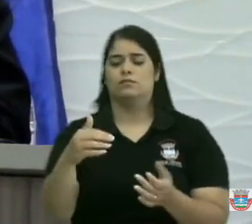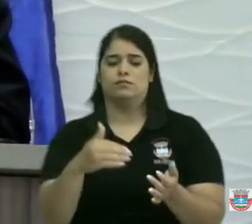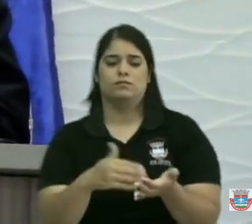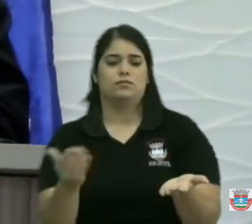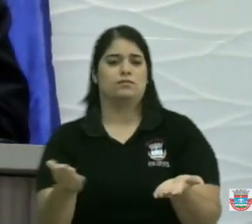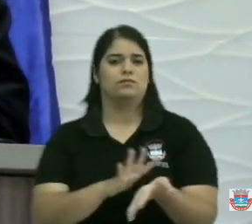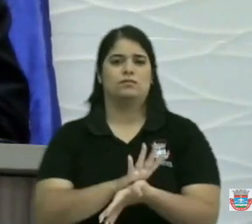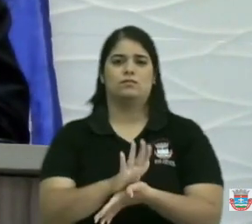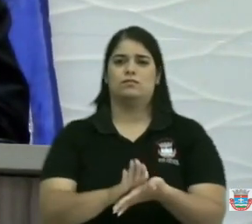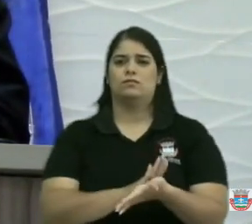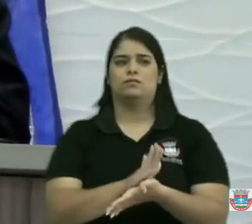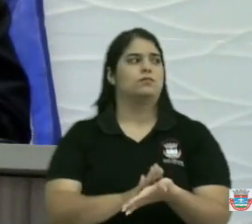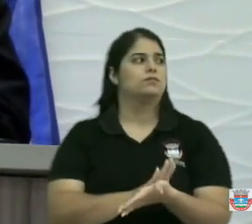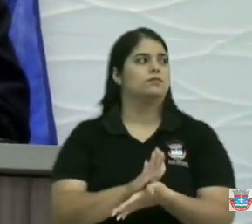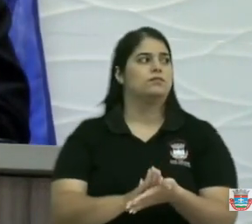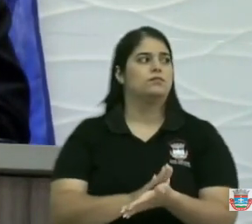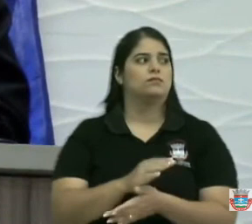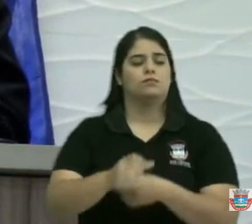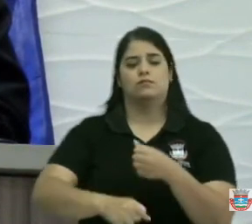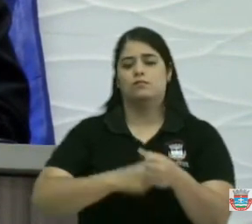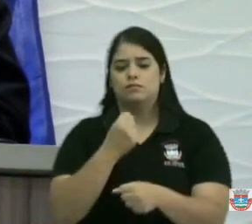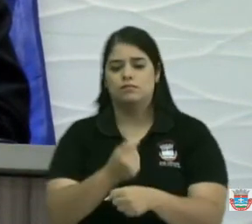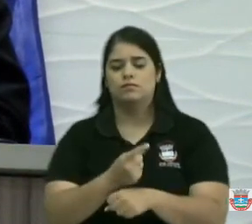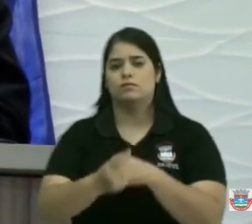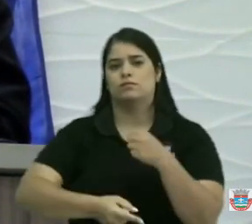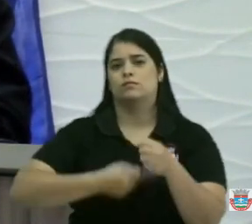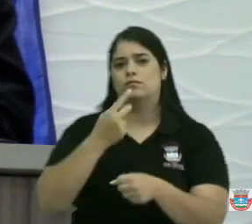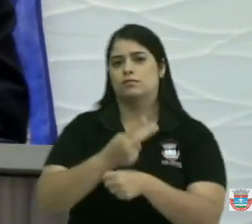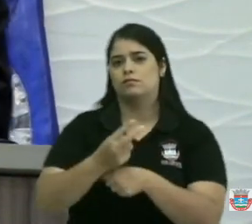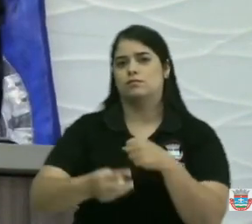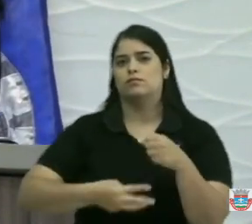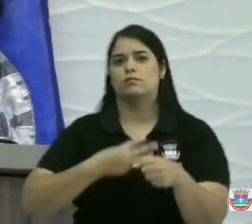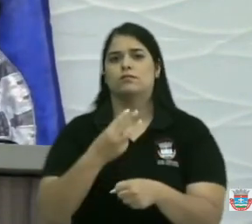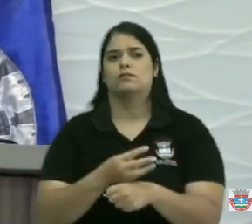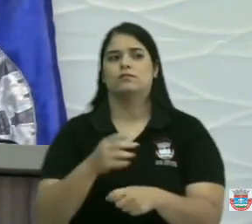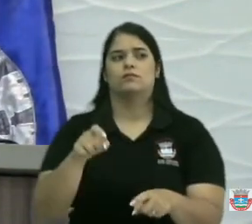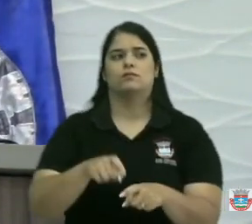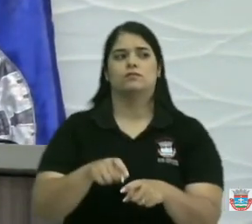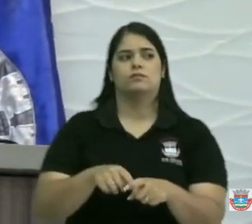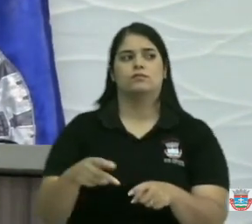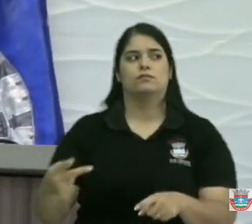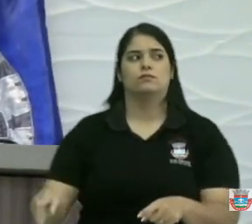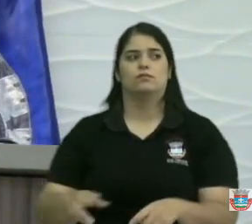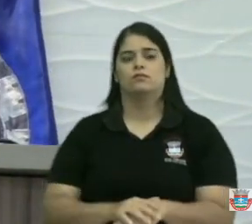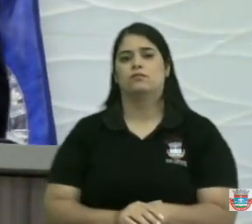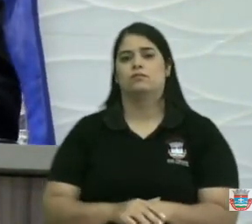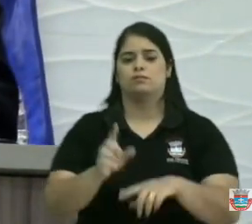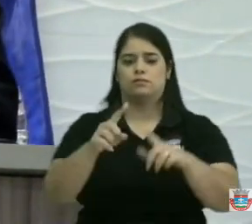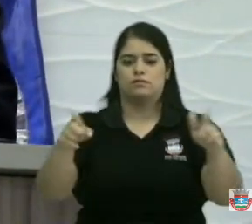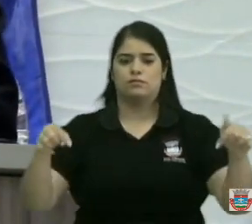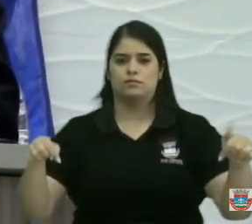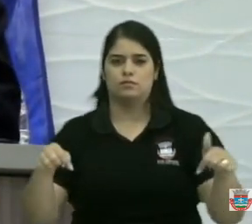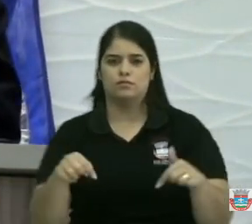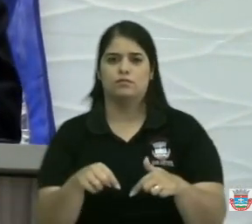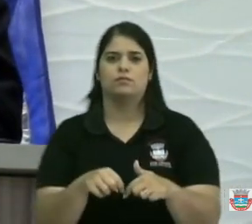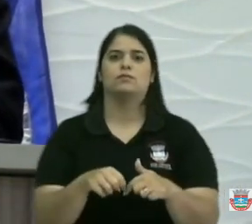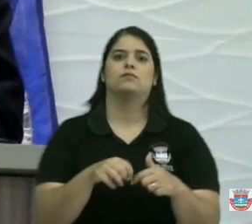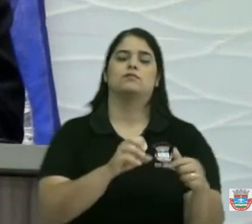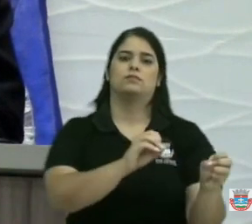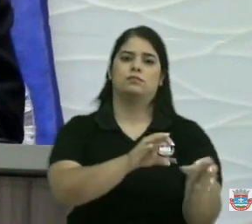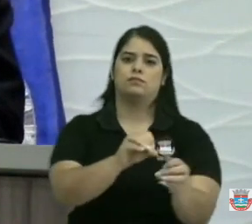sendo atendido faz três anos que não atende esse médico lá na região uma sala de aula